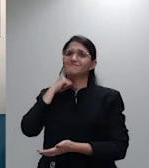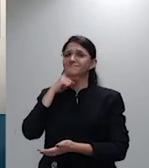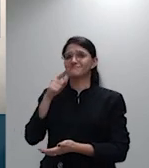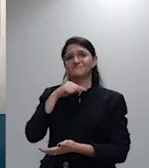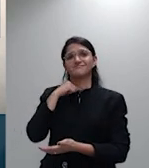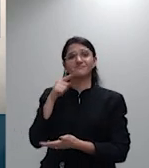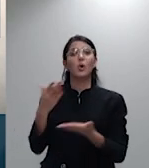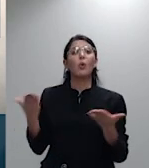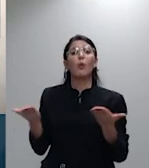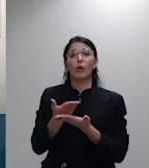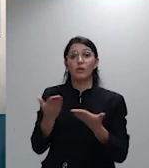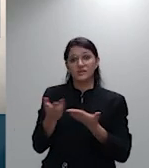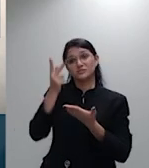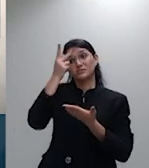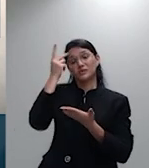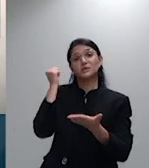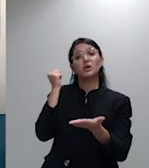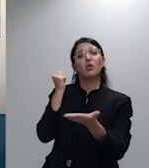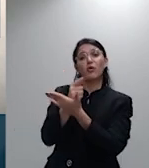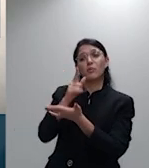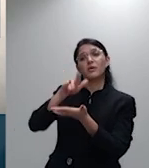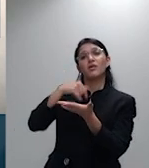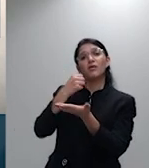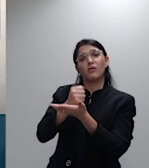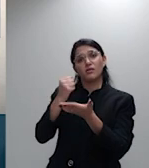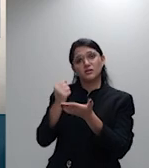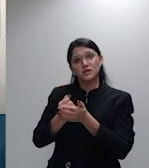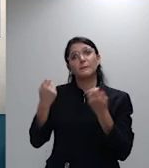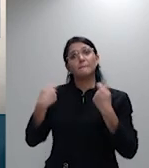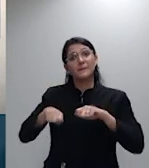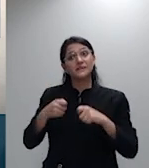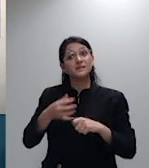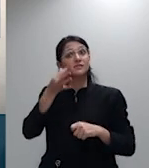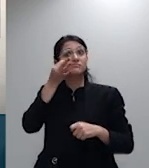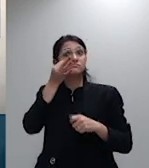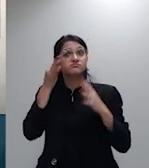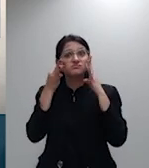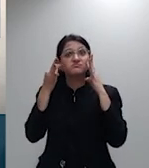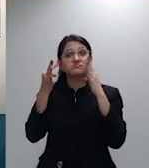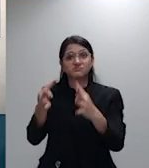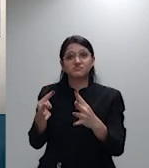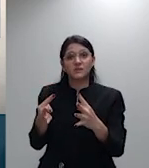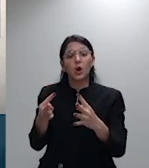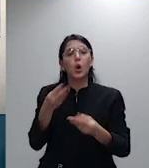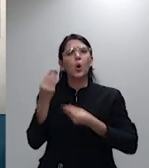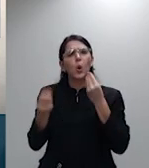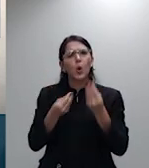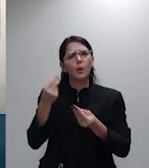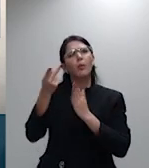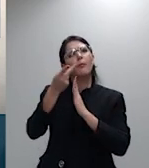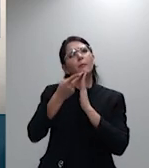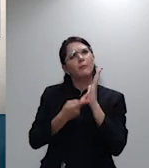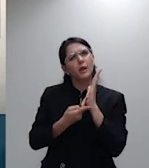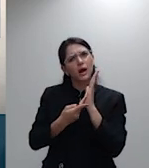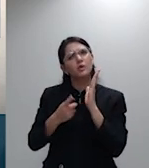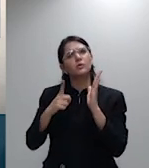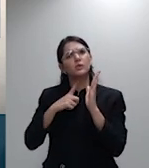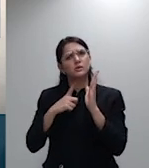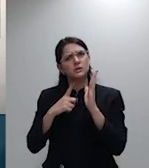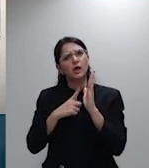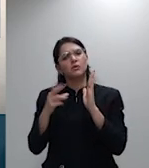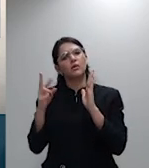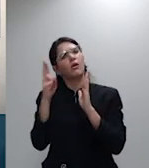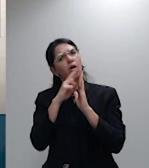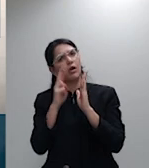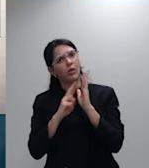tem que se interpretar de forma holística deve-se olhar tanto que ele está num plano que não é regulamentado pela ANS sobre o ponto de vista